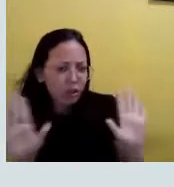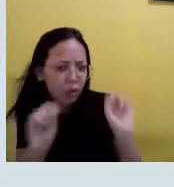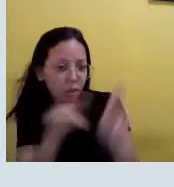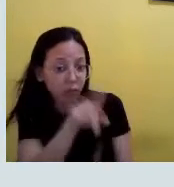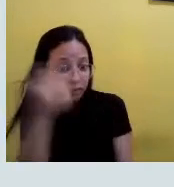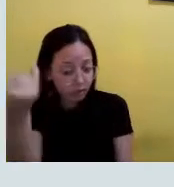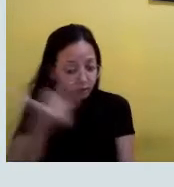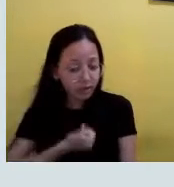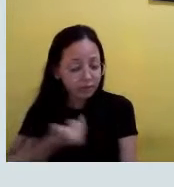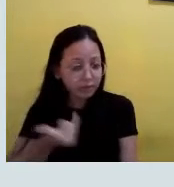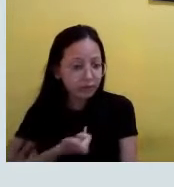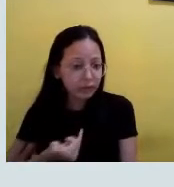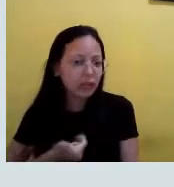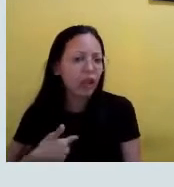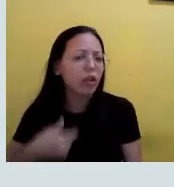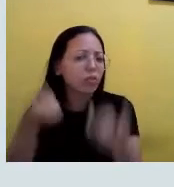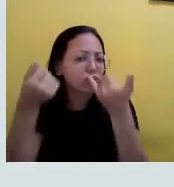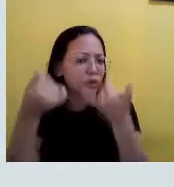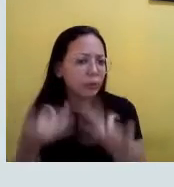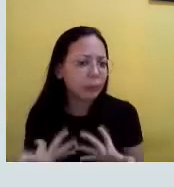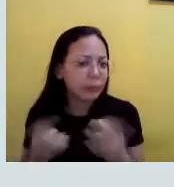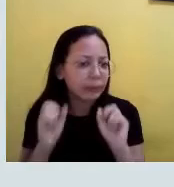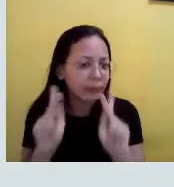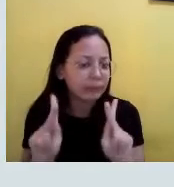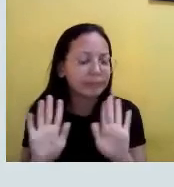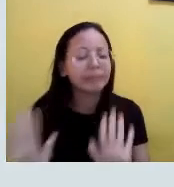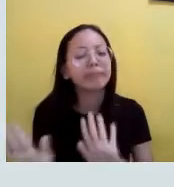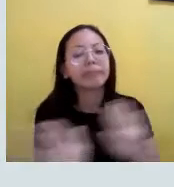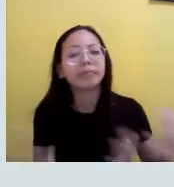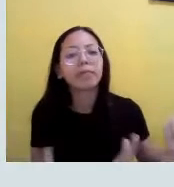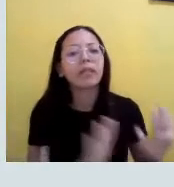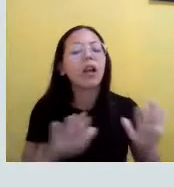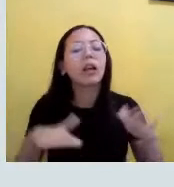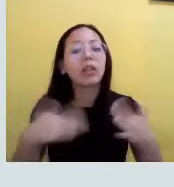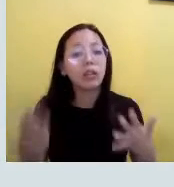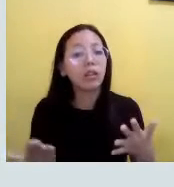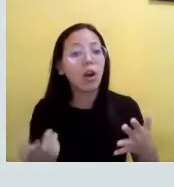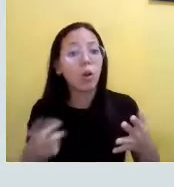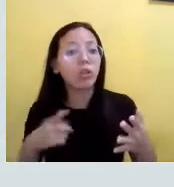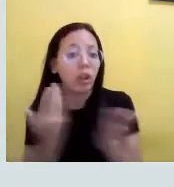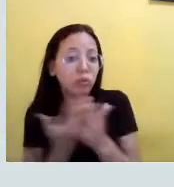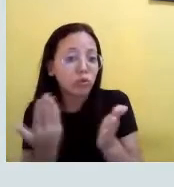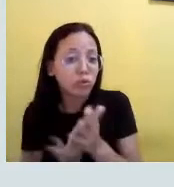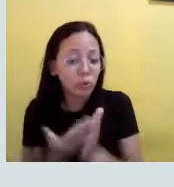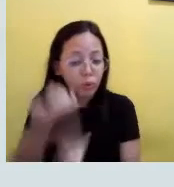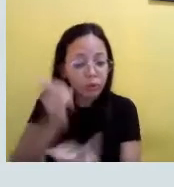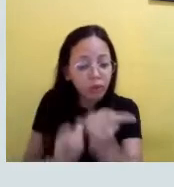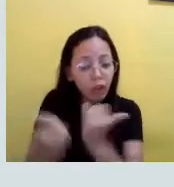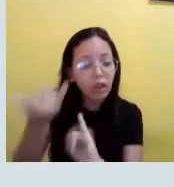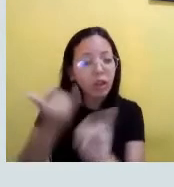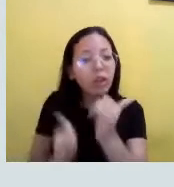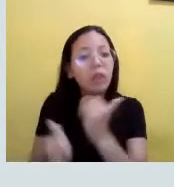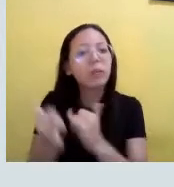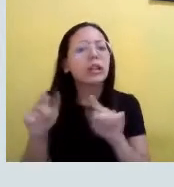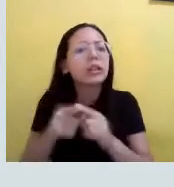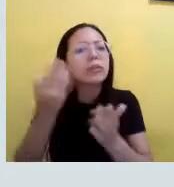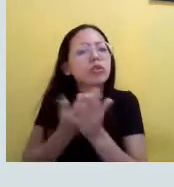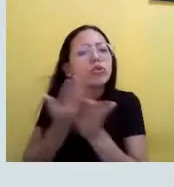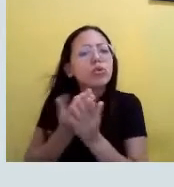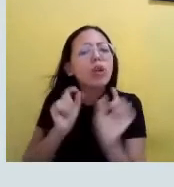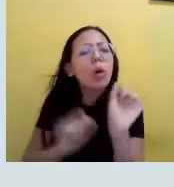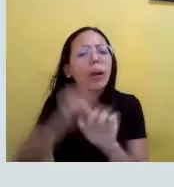pra mim e aí a gente vai esclarecendo. Mas é basicamente isso, gente. A gente tem o estudo da química, que vai fazer o estudo da matéria.